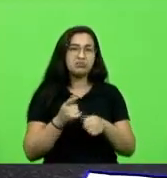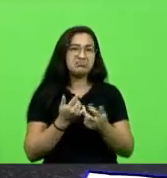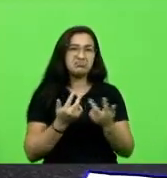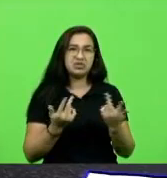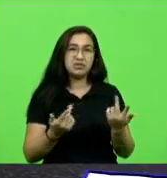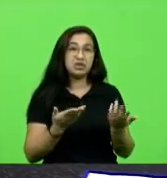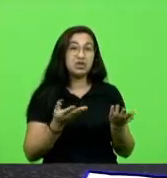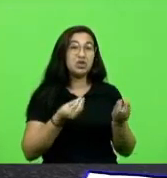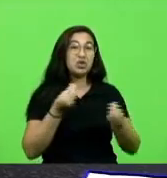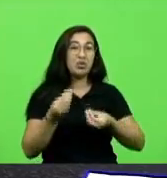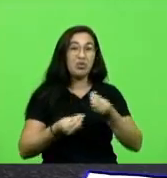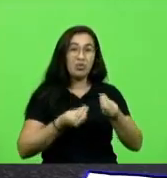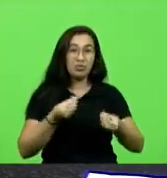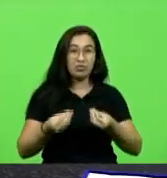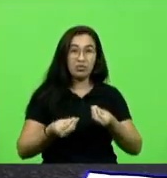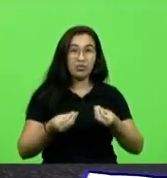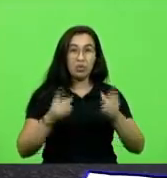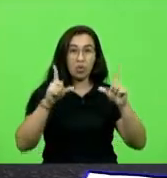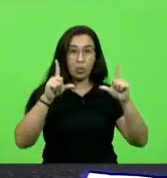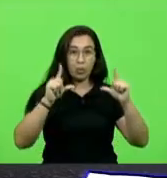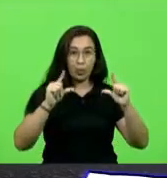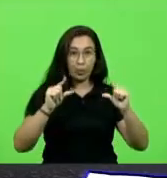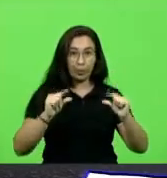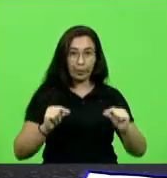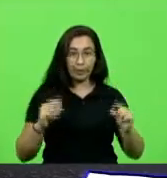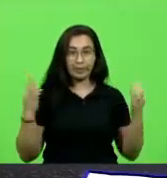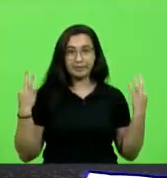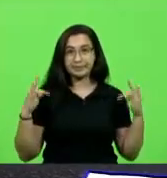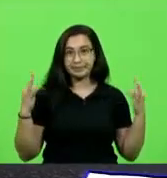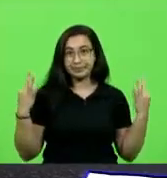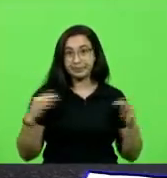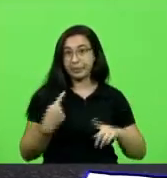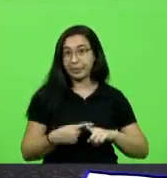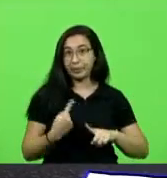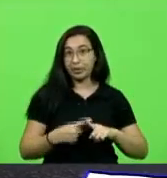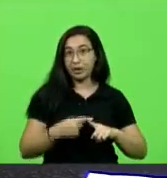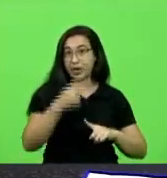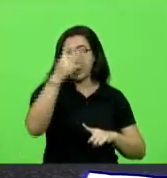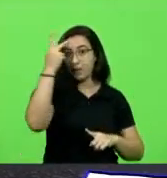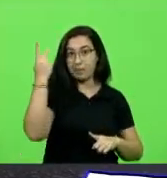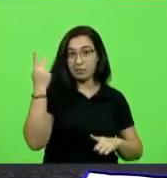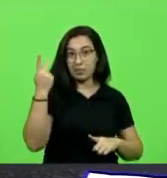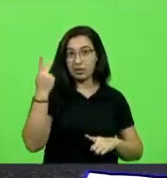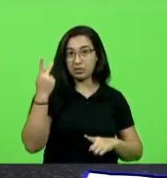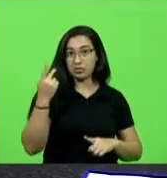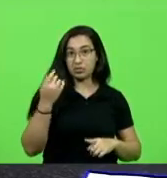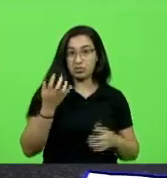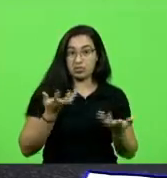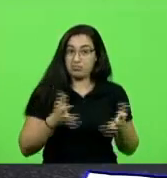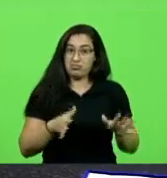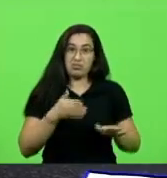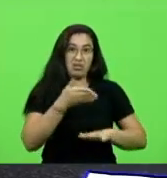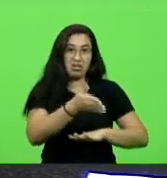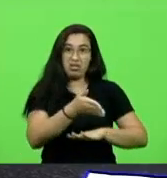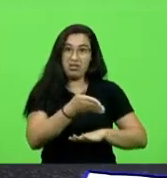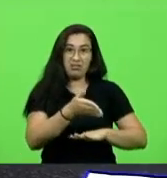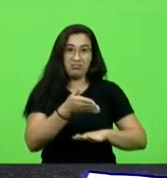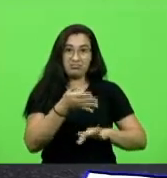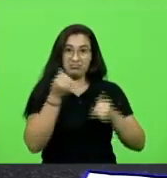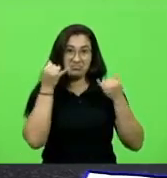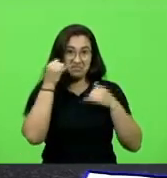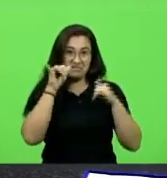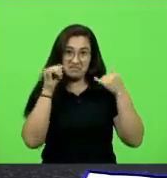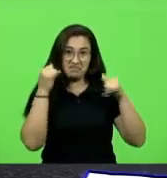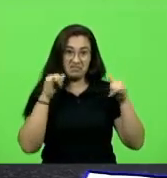agora a queda do turismo porque as pessoas estão evitando de ir para a lagoa da conceição